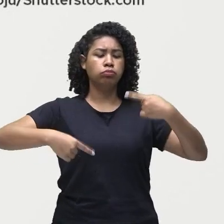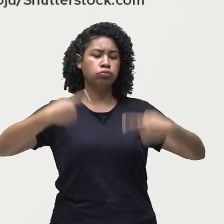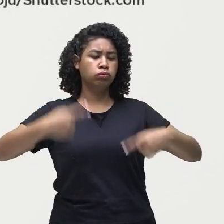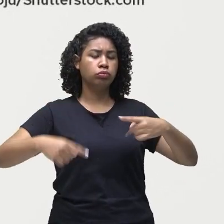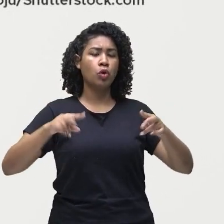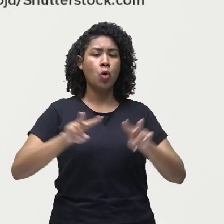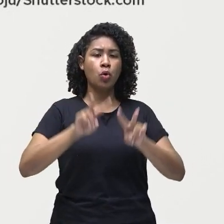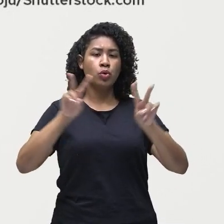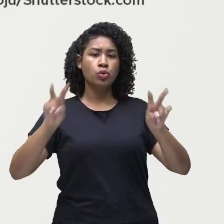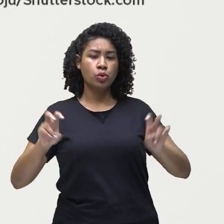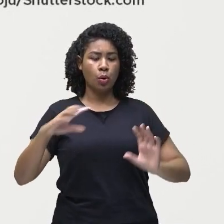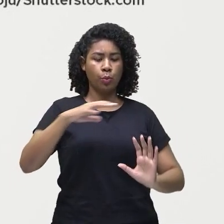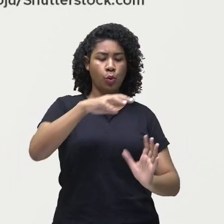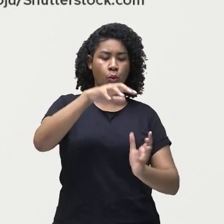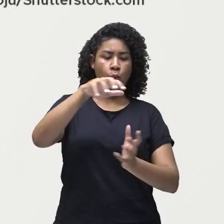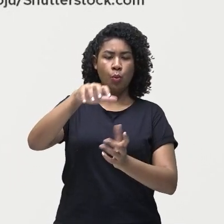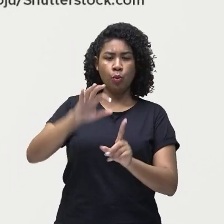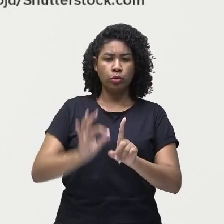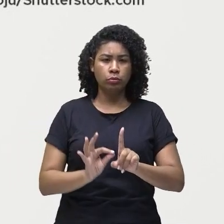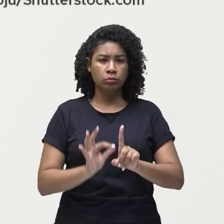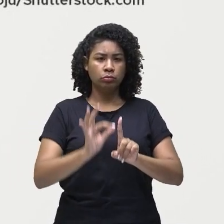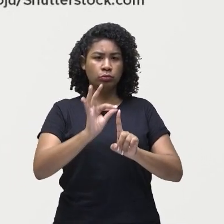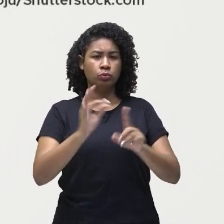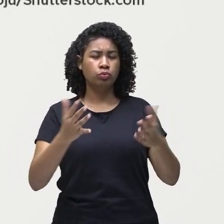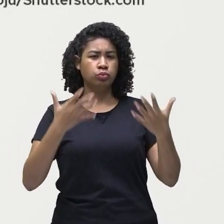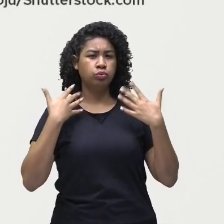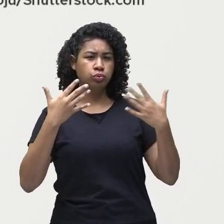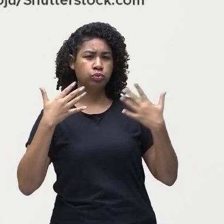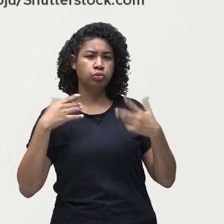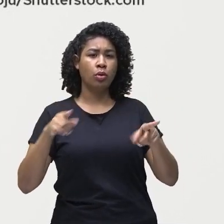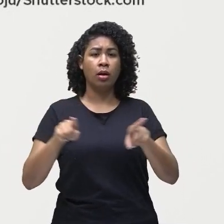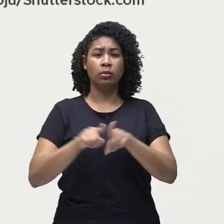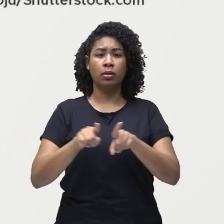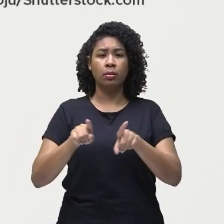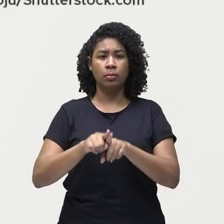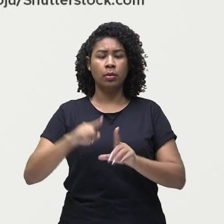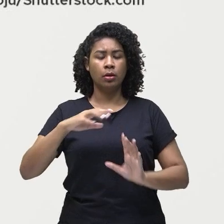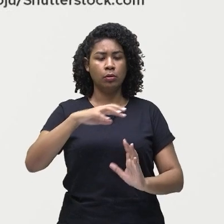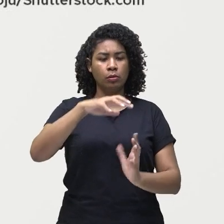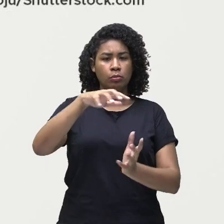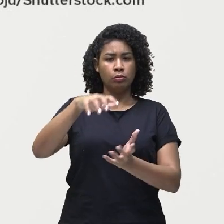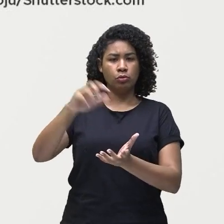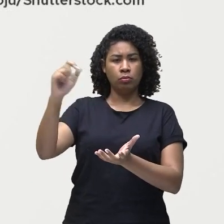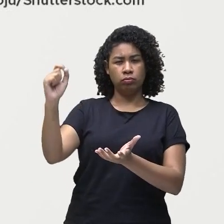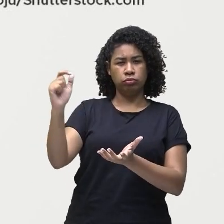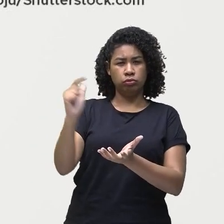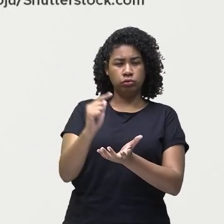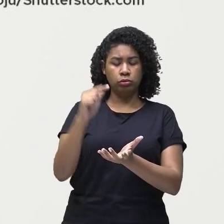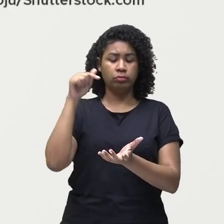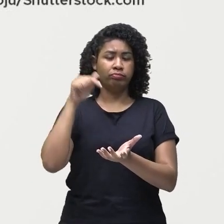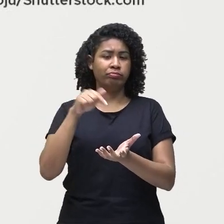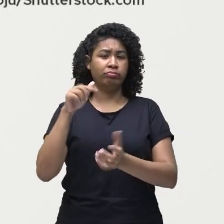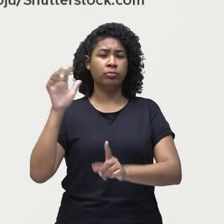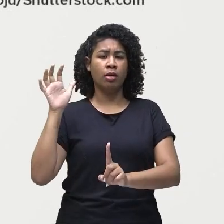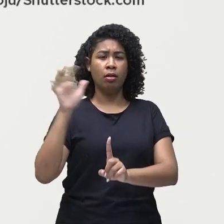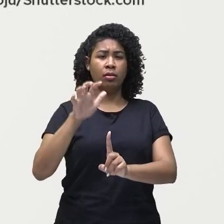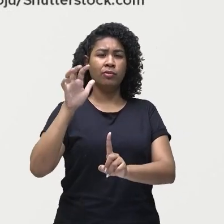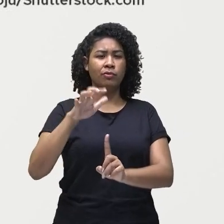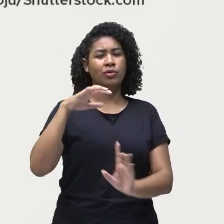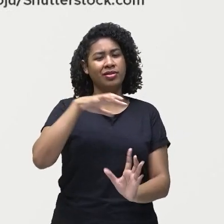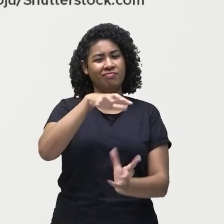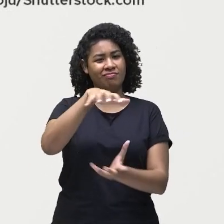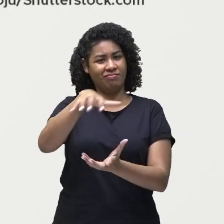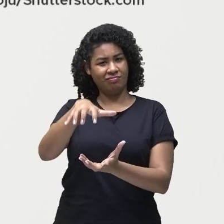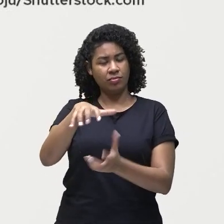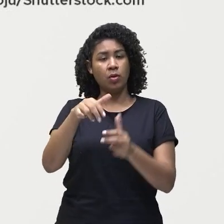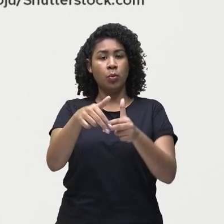e o efeito estufa. Como é que esse aquecimento global tem atingido o nosso planeta? Precisa